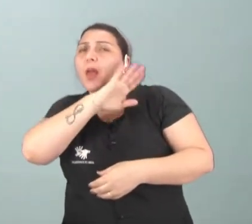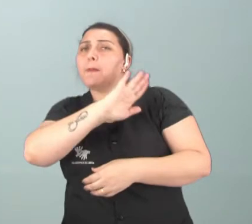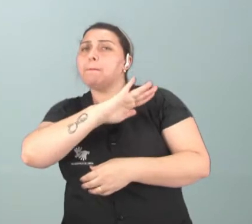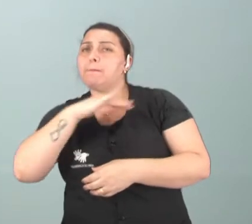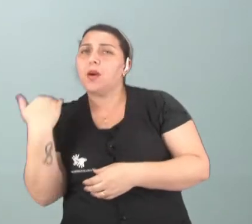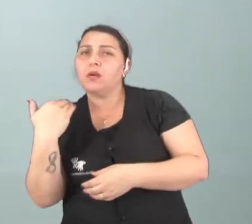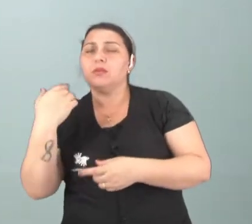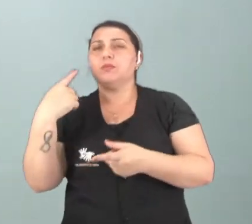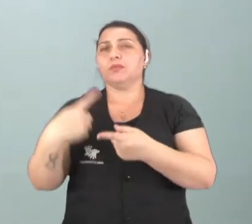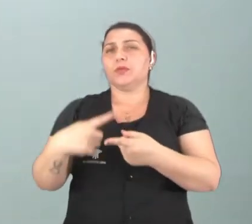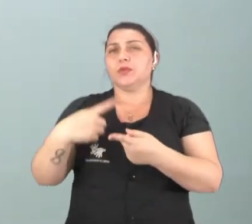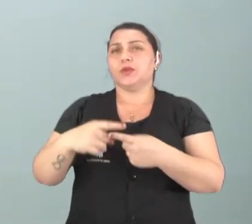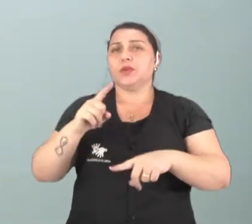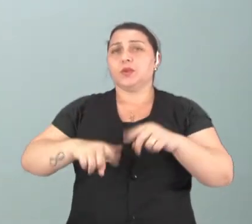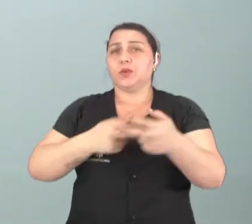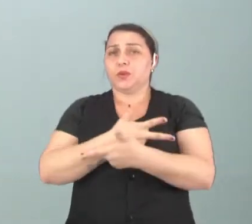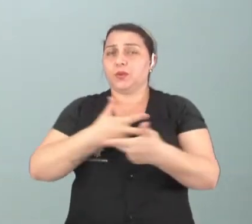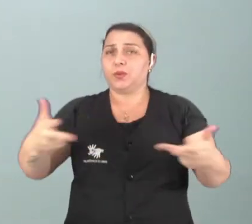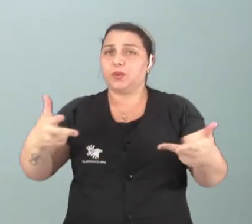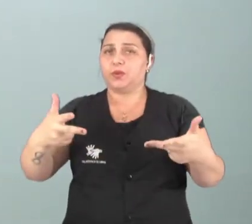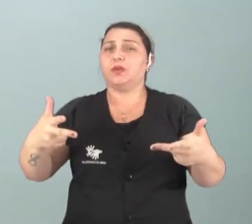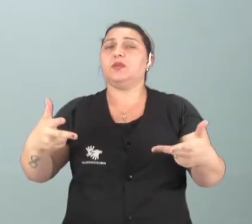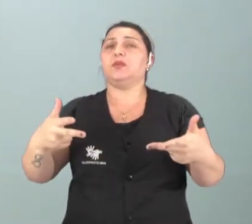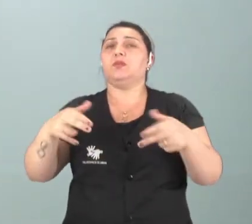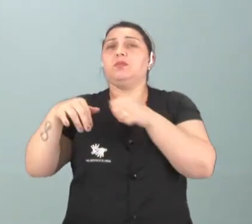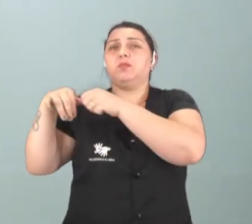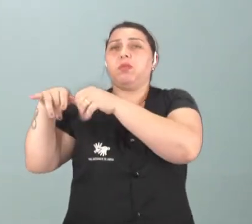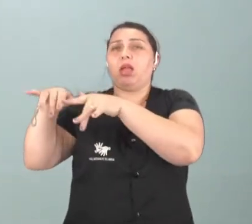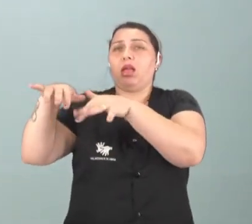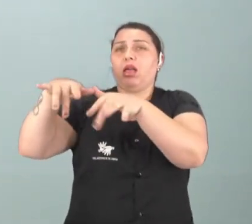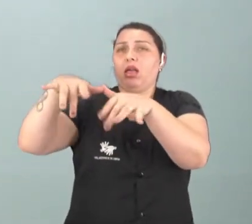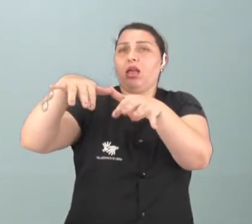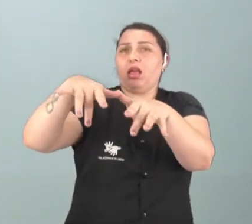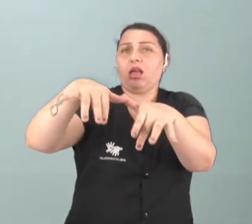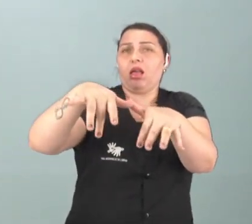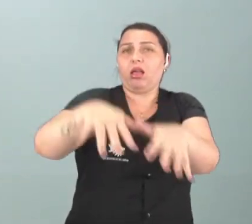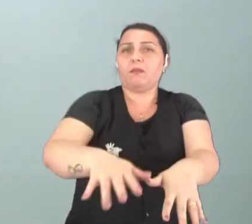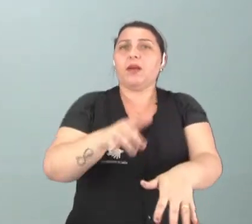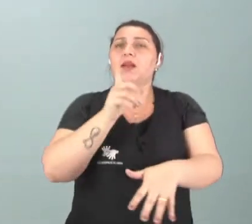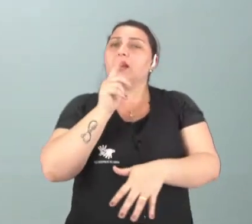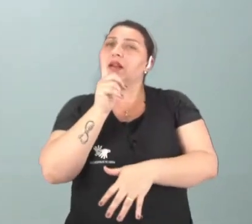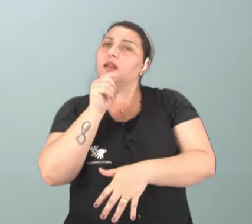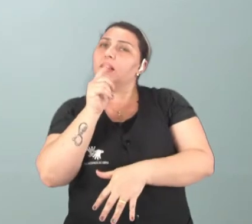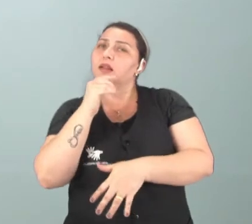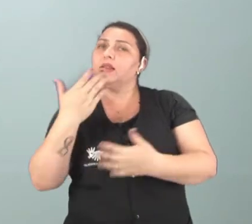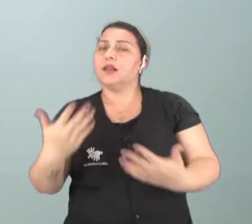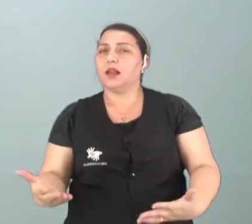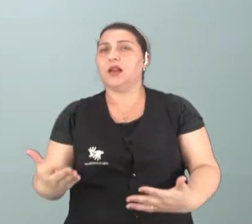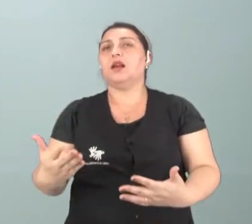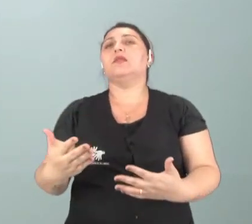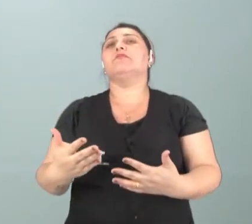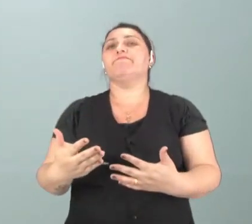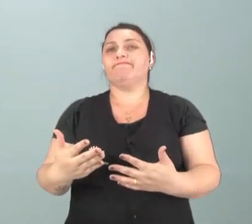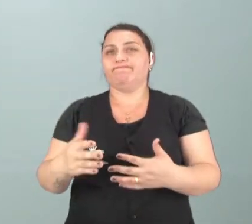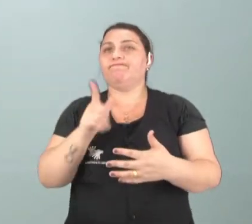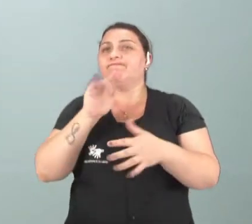morrem, porque esses produtos vão cair no esgoto, vão ser levados pelas águas fluviais, vai cair no mar, vai cair nos rios